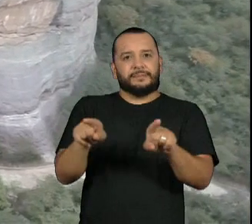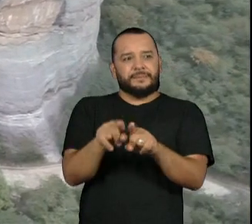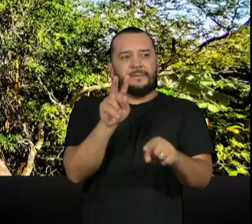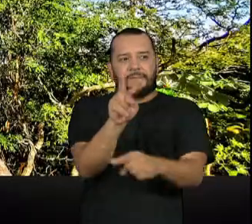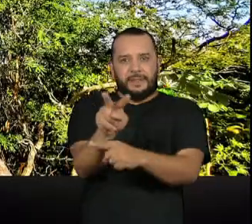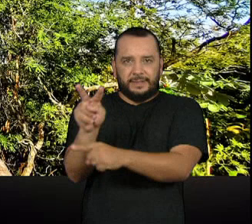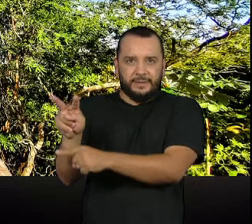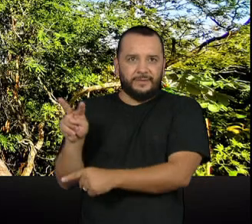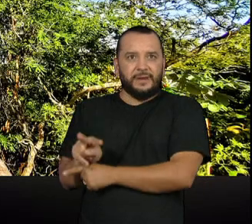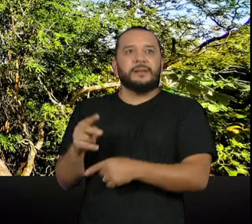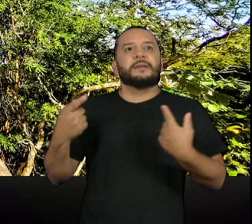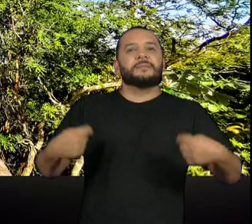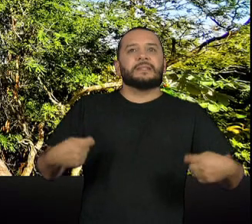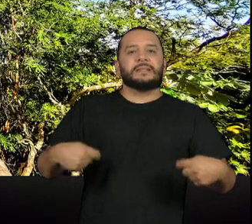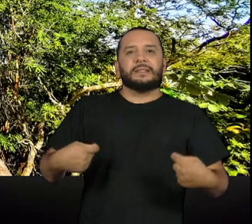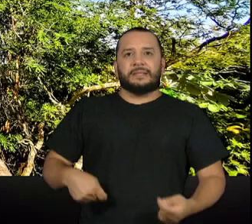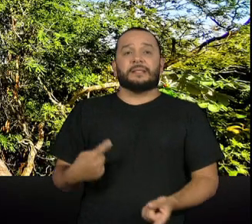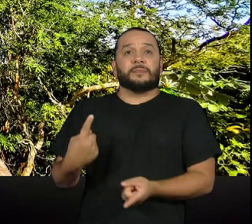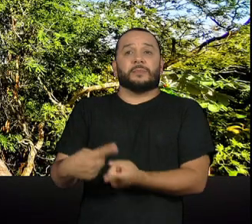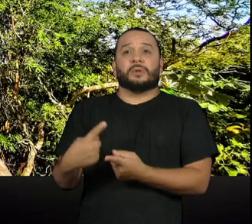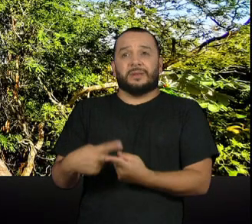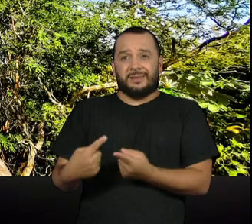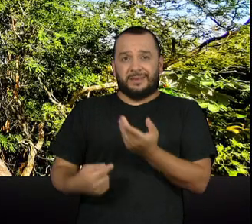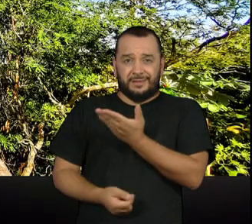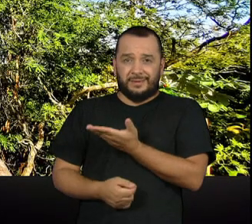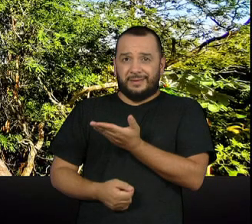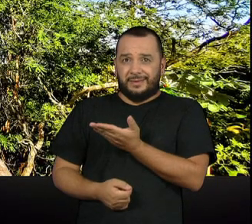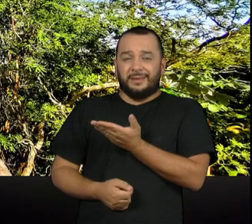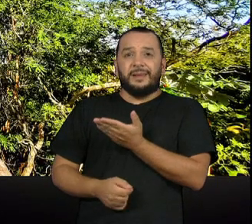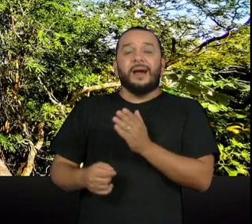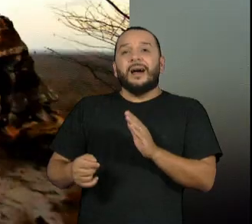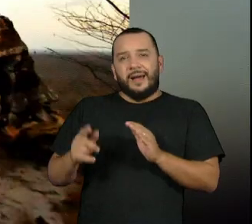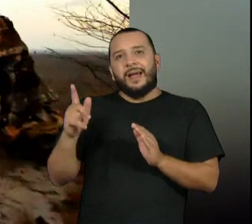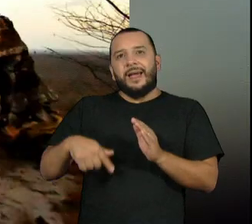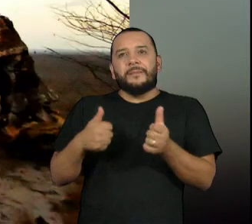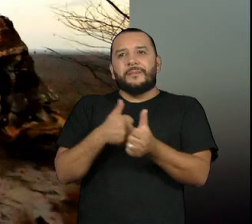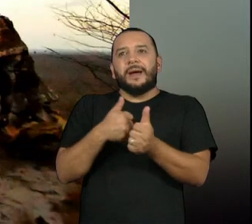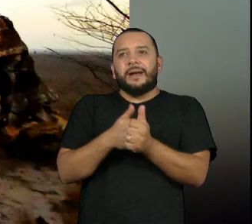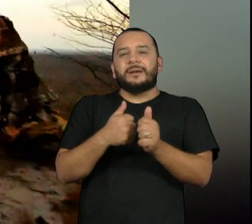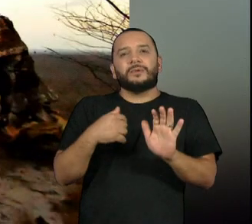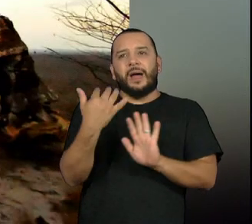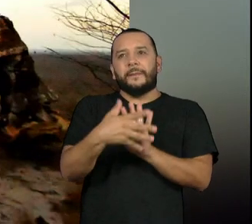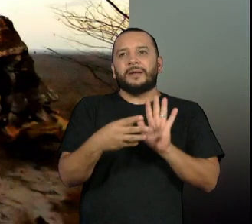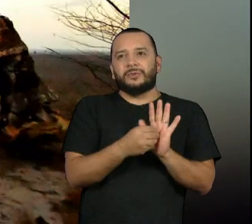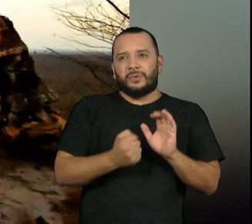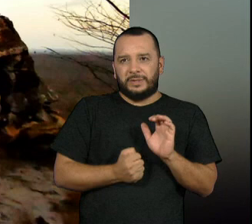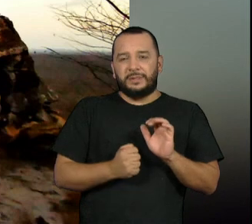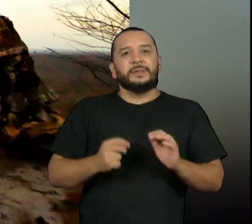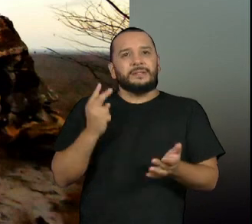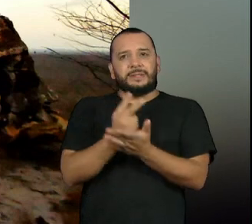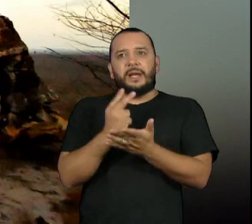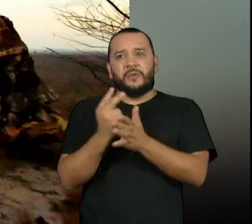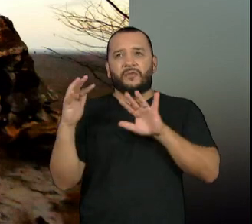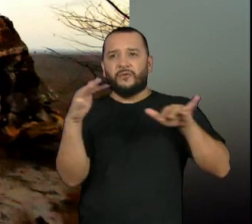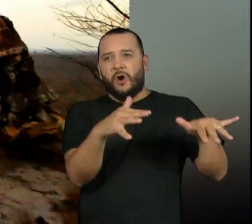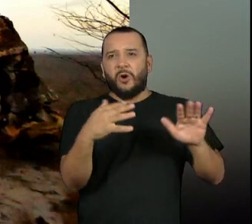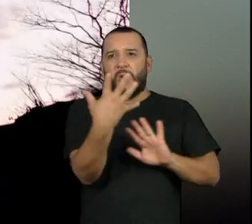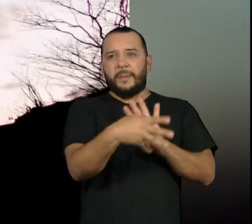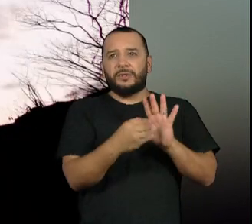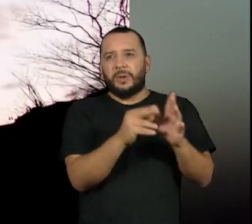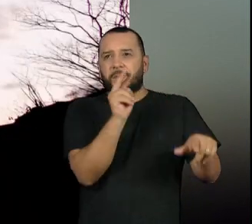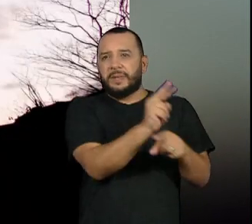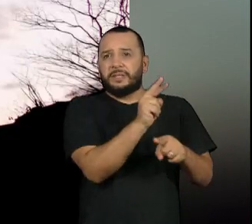Por quê? Porque ela é a porta de entrada da Amazônia. Se a gente fala, no mundo inteiro fala que a gente tem que